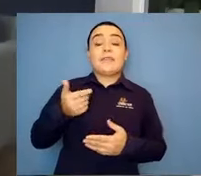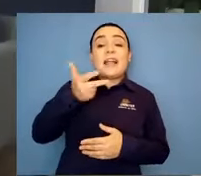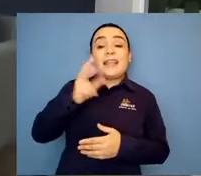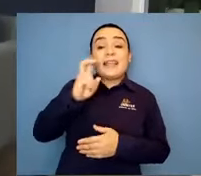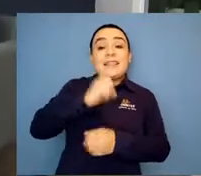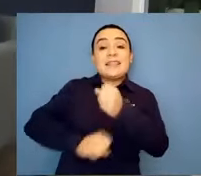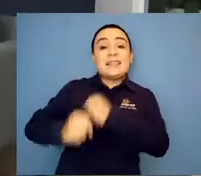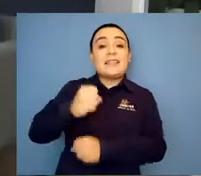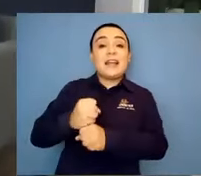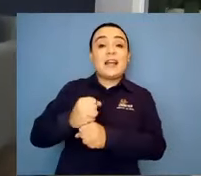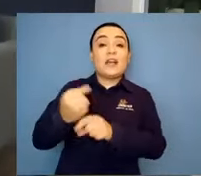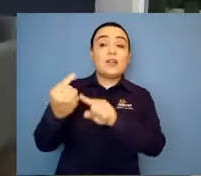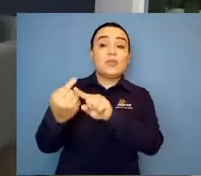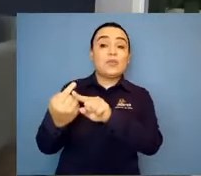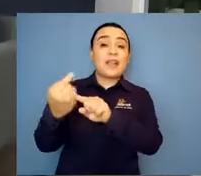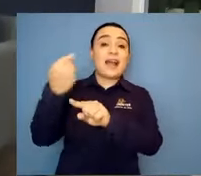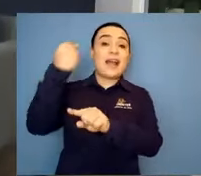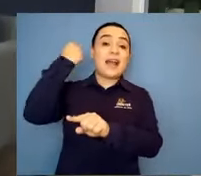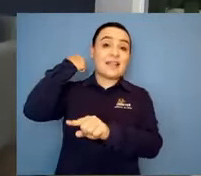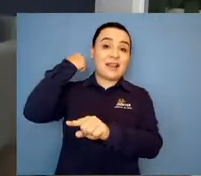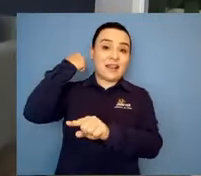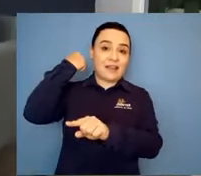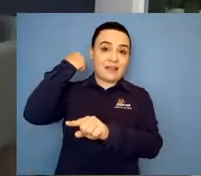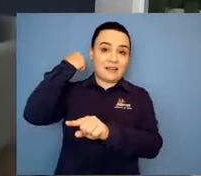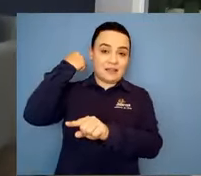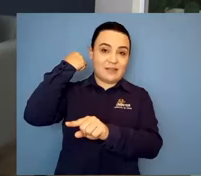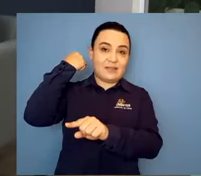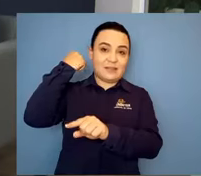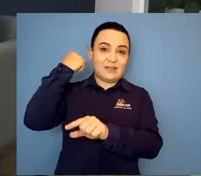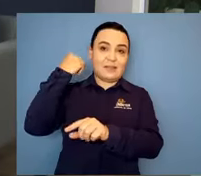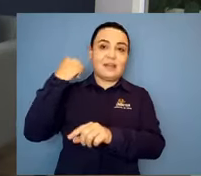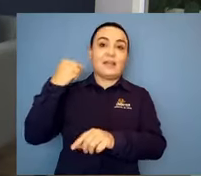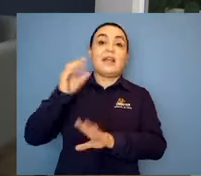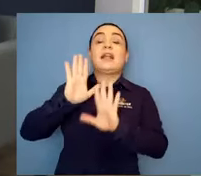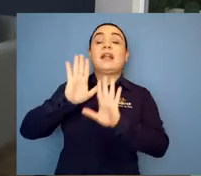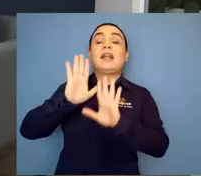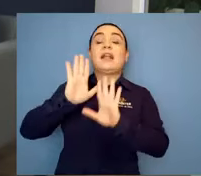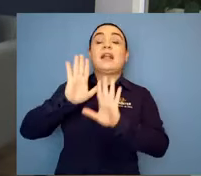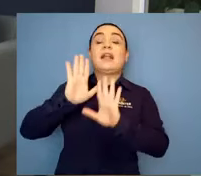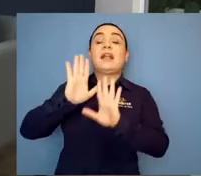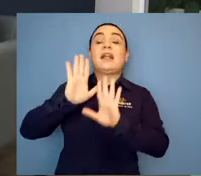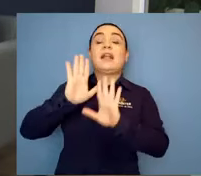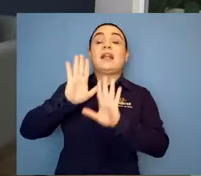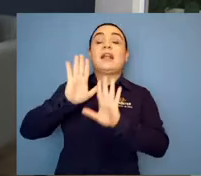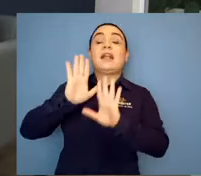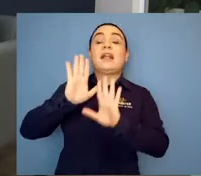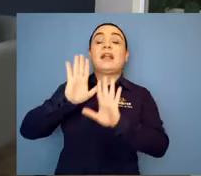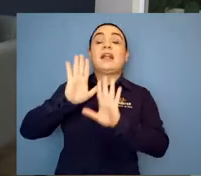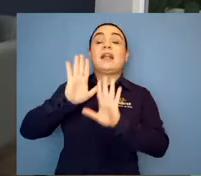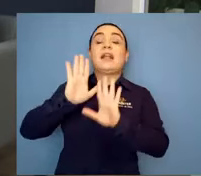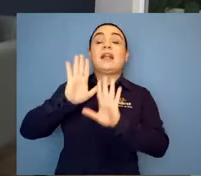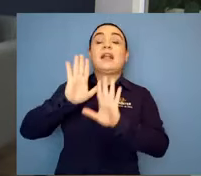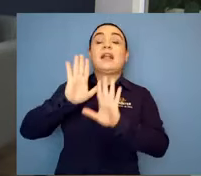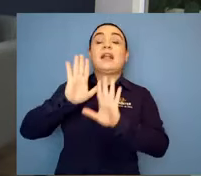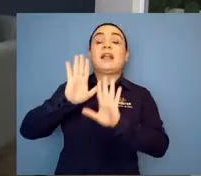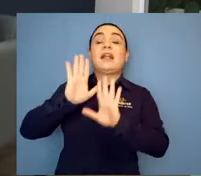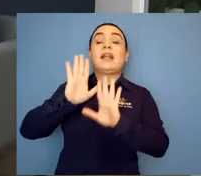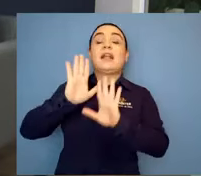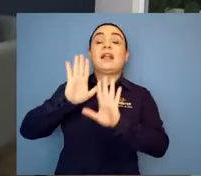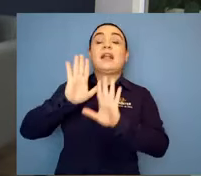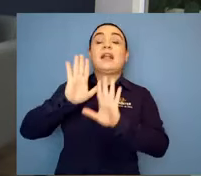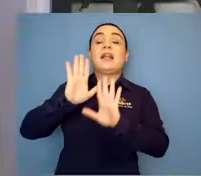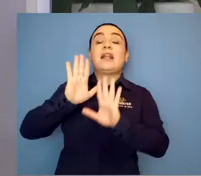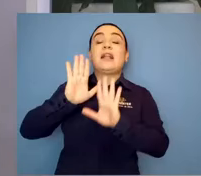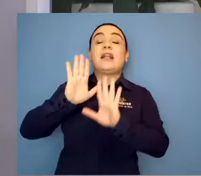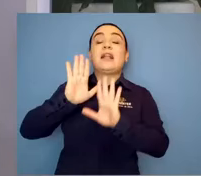partiu. Há 15 anos eu descobri o nome da doença. Ah, entendi. Há sete anos ele Há sete anos ele partiu.